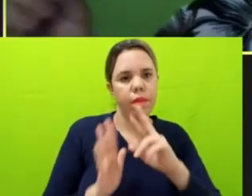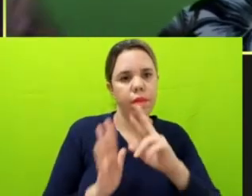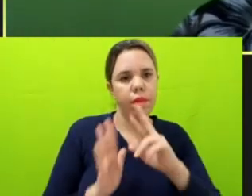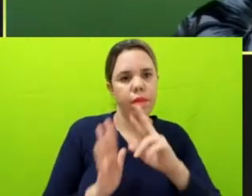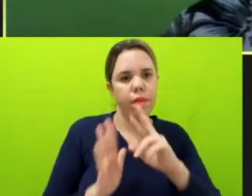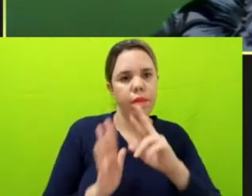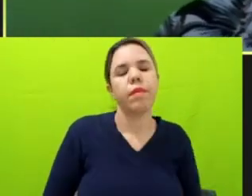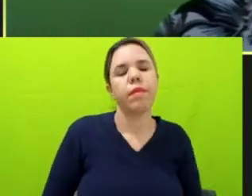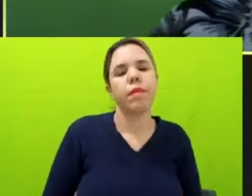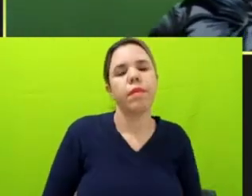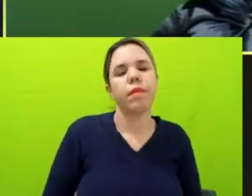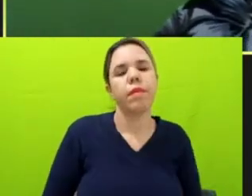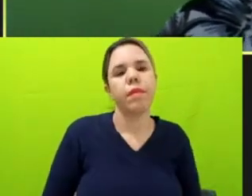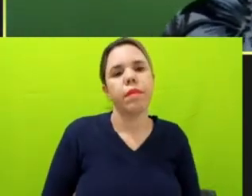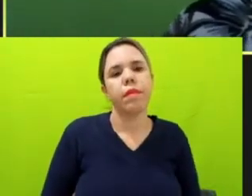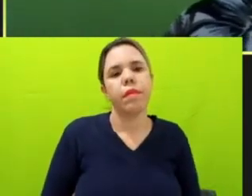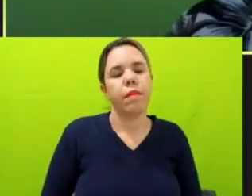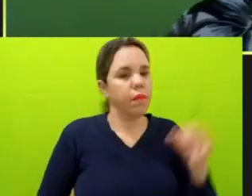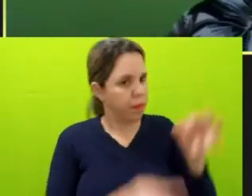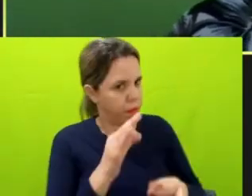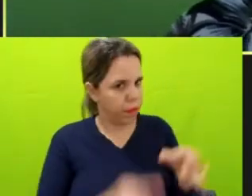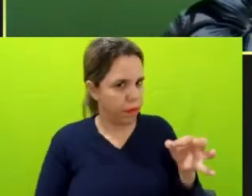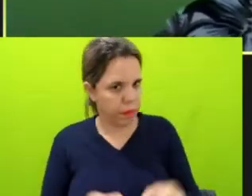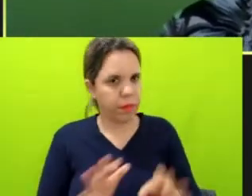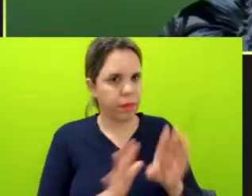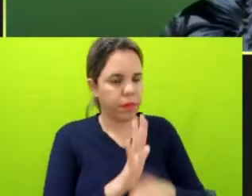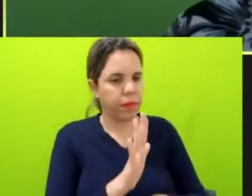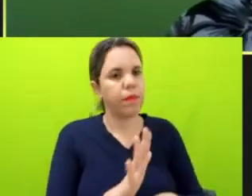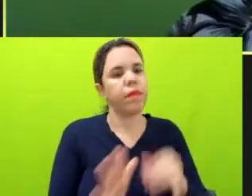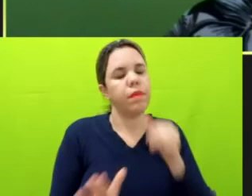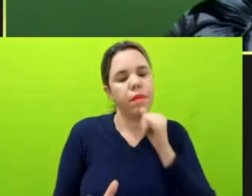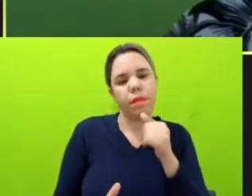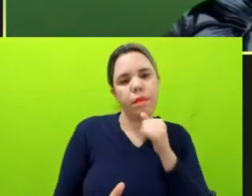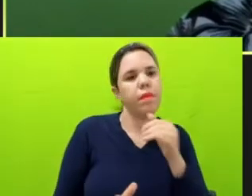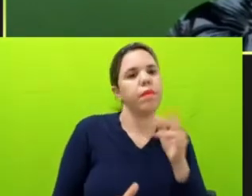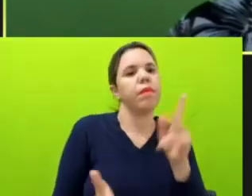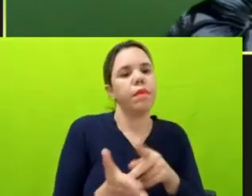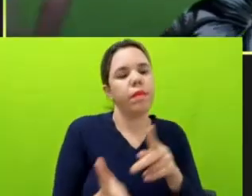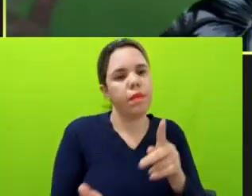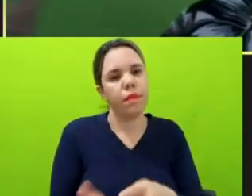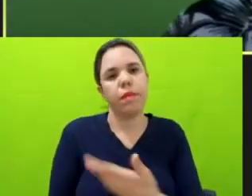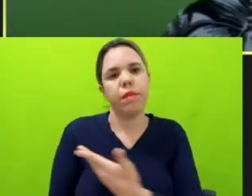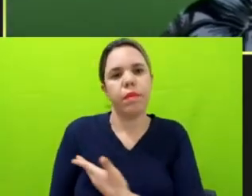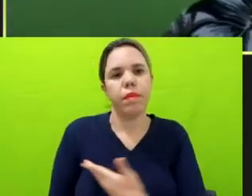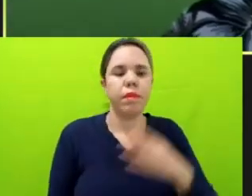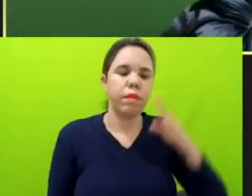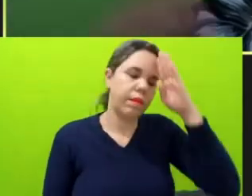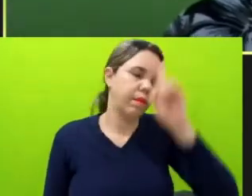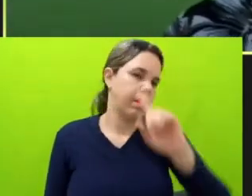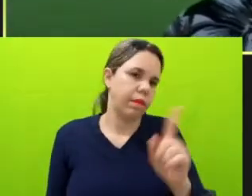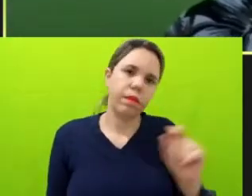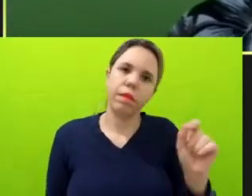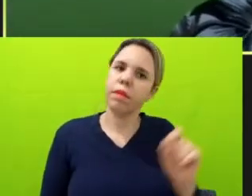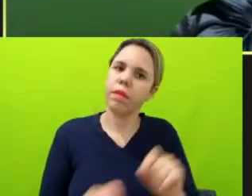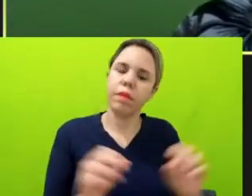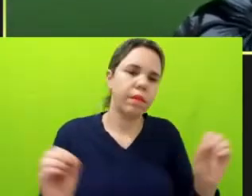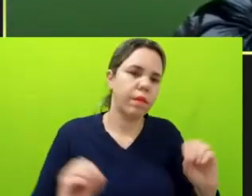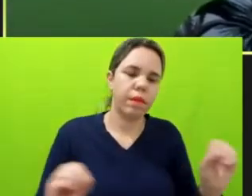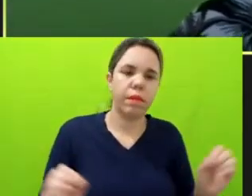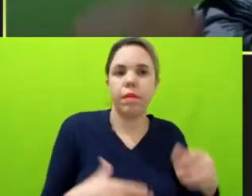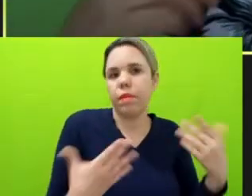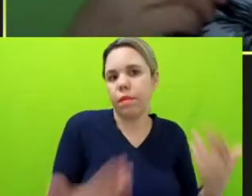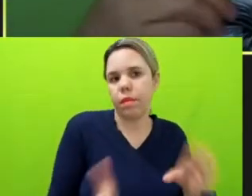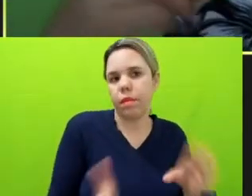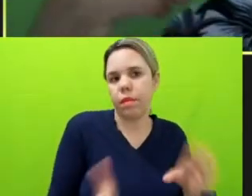retirar dos garimpeiros e, na verdade, o governo Jair Bolsonaro não faz o trabalho que tem que fazer, que é retirar e acabar com a sua destruição.